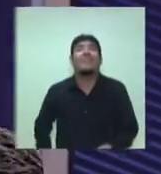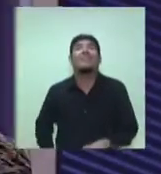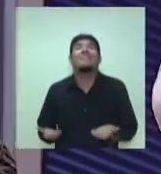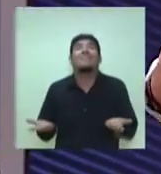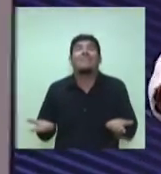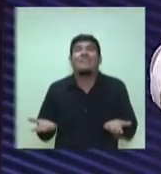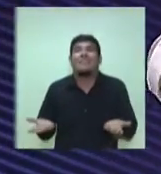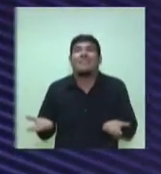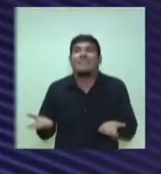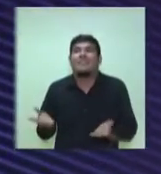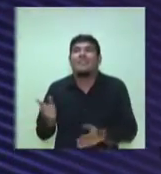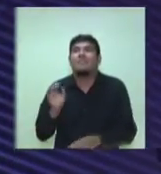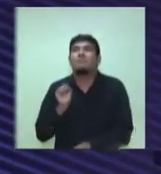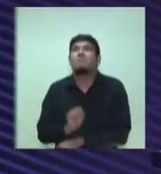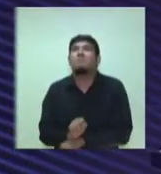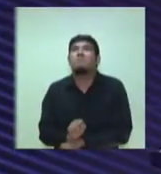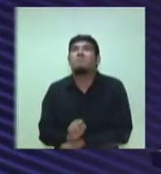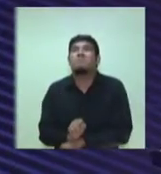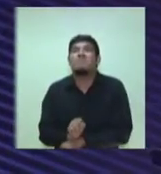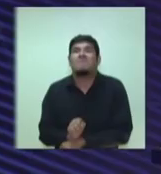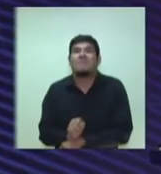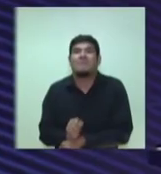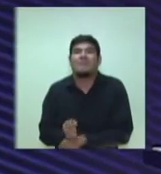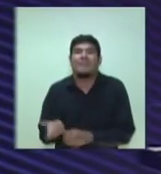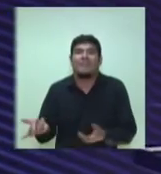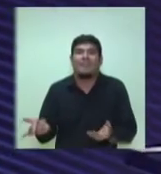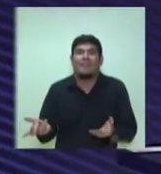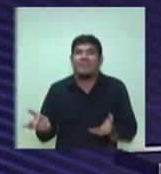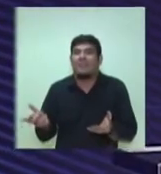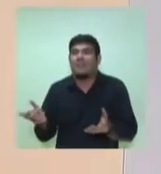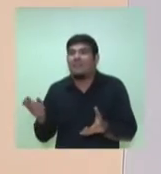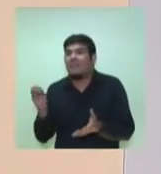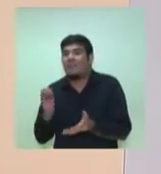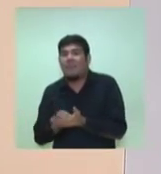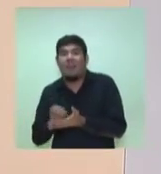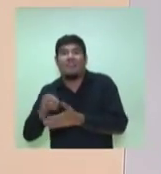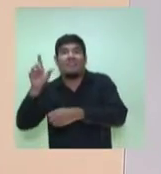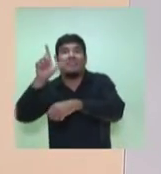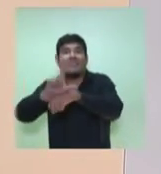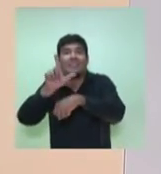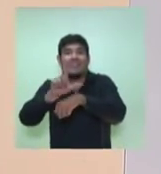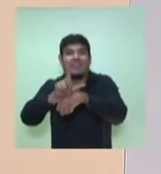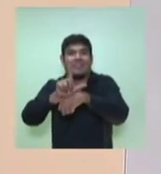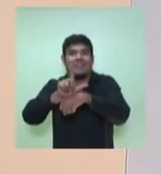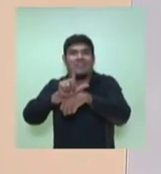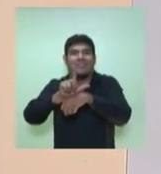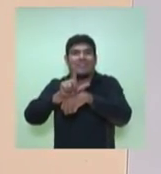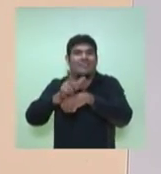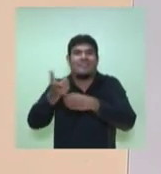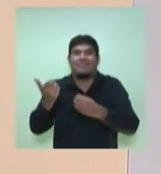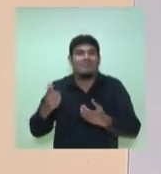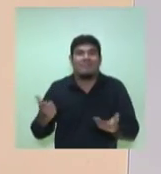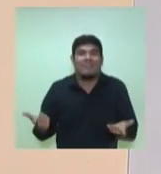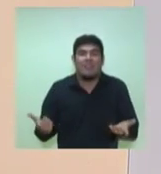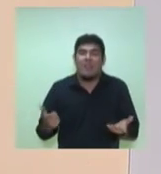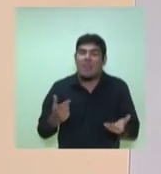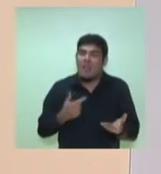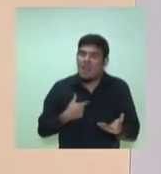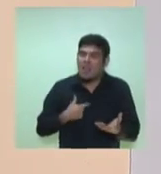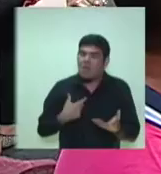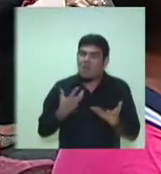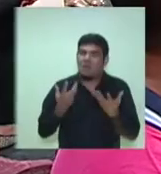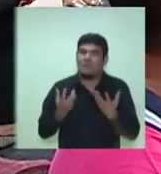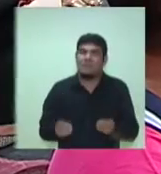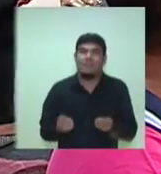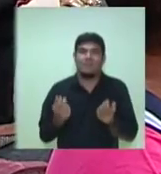significa estar sem cabeça esse complexo de segurança que poderia estar fazendo muito bem a nossa cidade. Eu sou a favor da duplinha de